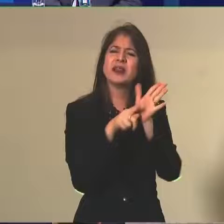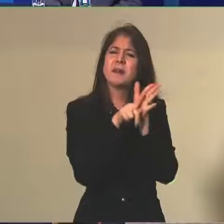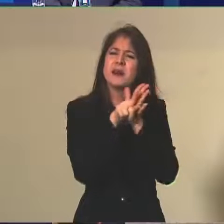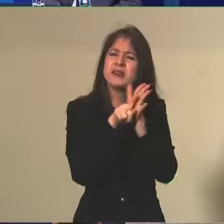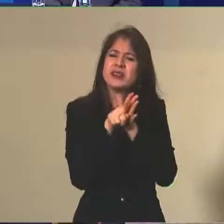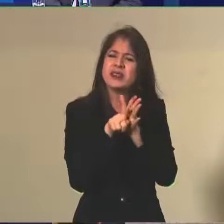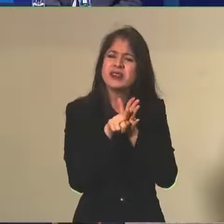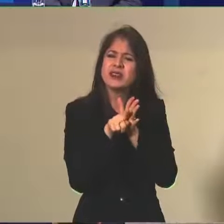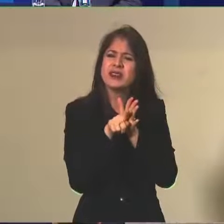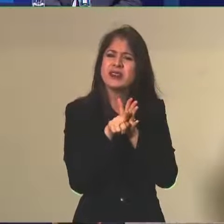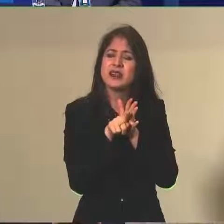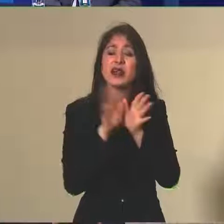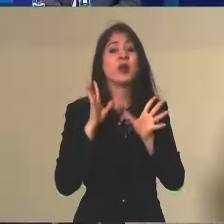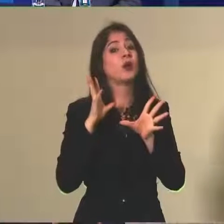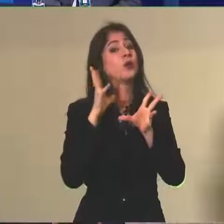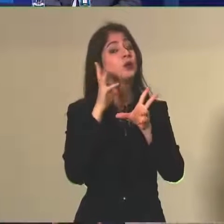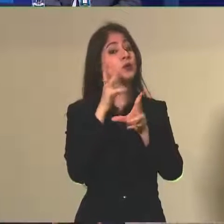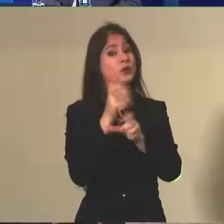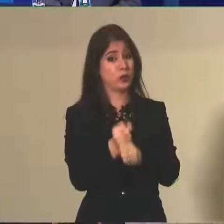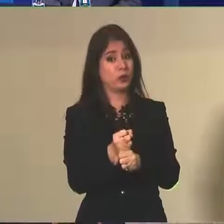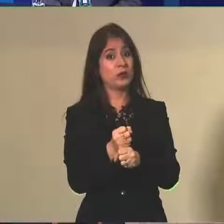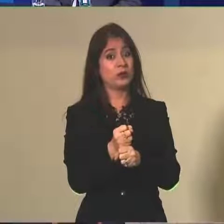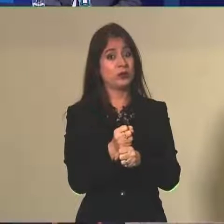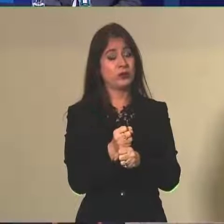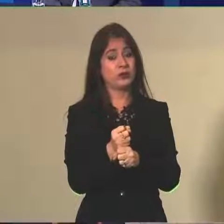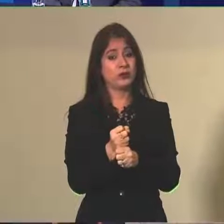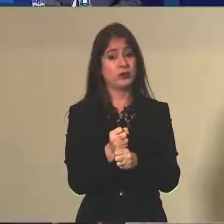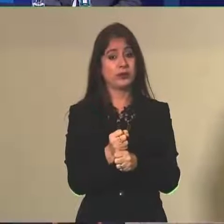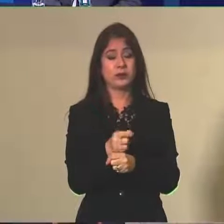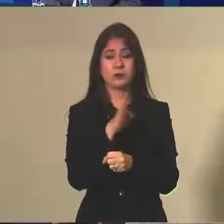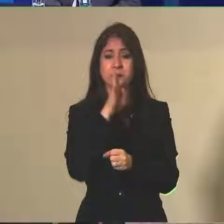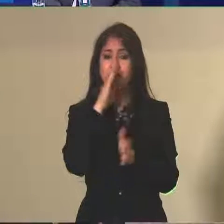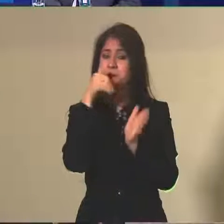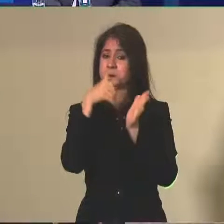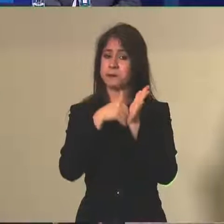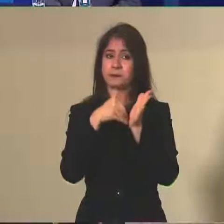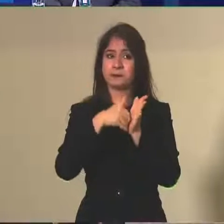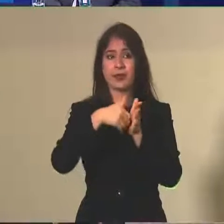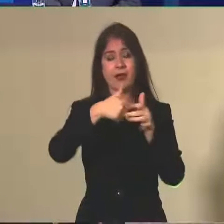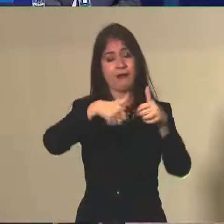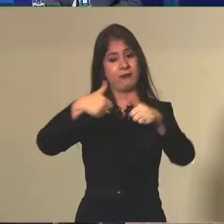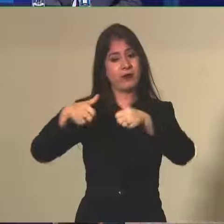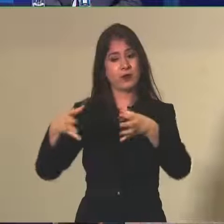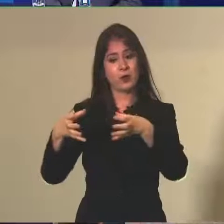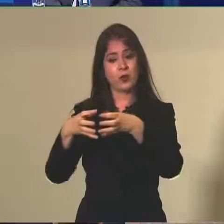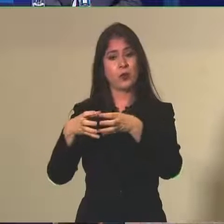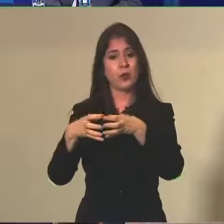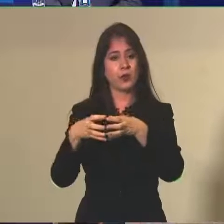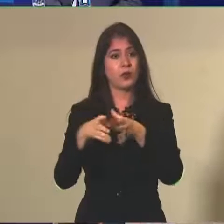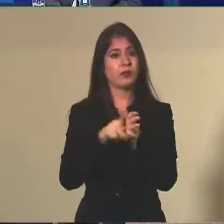Todos os dados referentes à investigação estão sob sigilo e apuração pelos órgãos de controle.